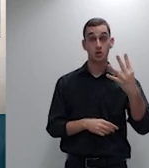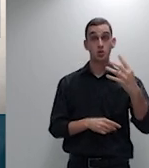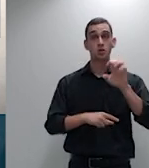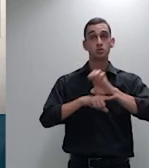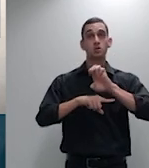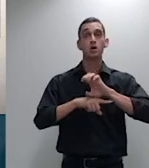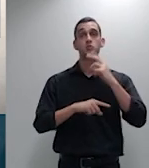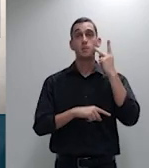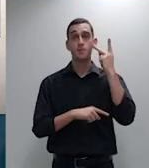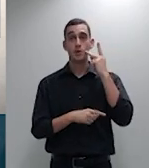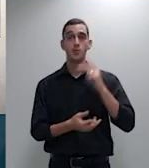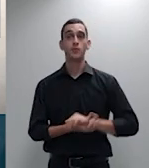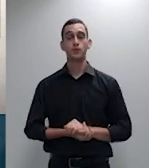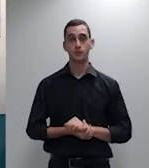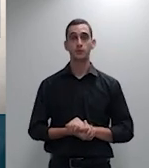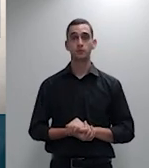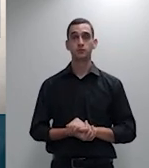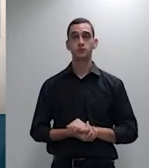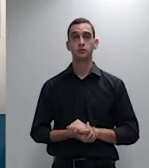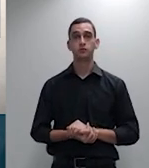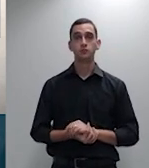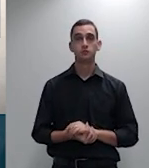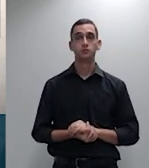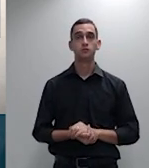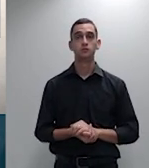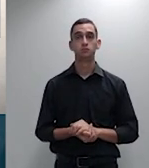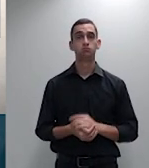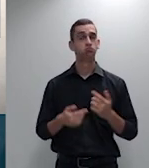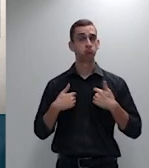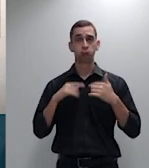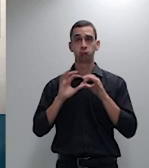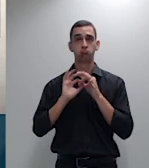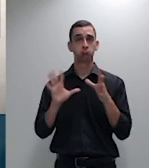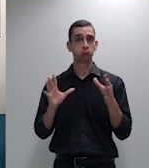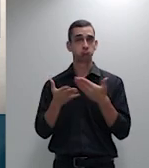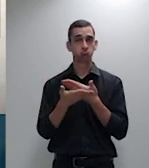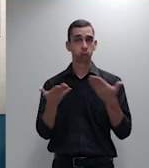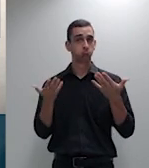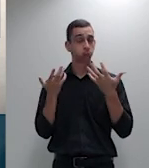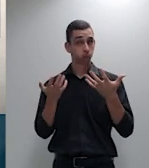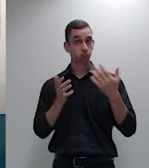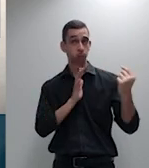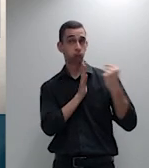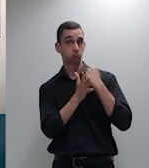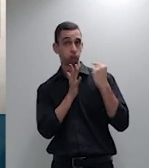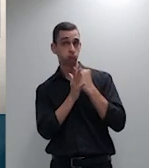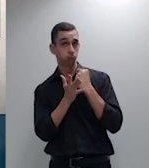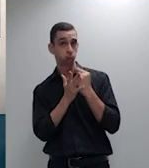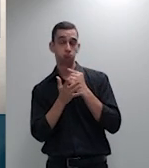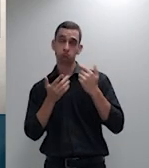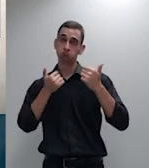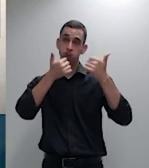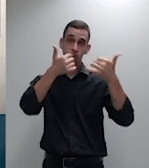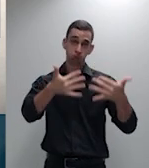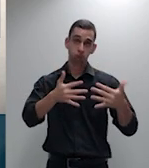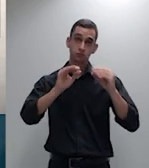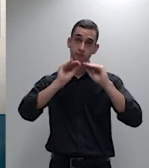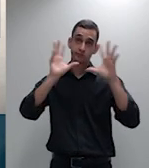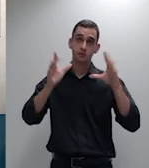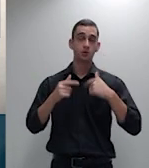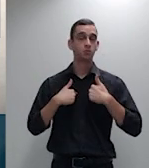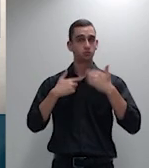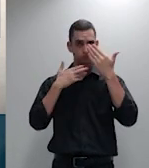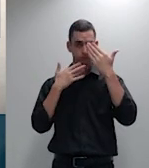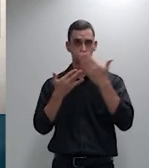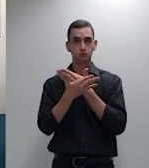me coloco à disposição dos senhores para esclarecimentos e agradeço muito pela atenção